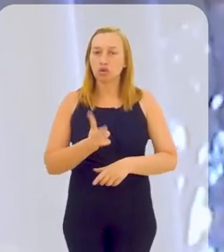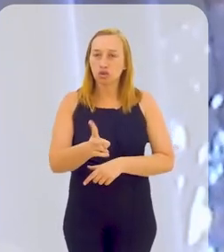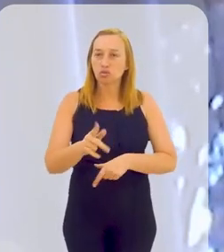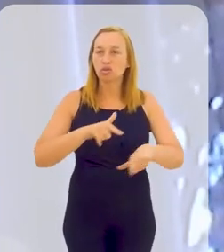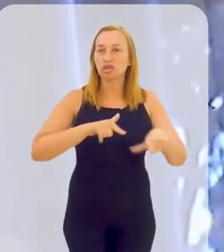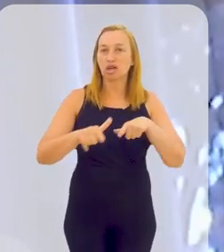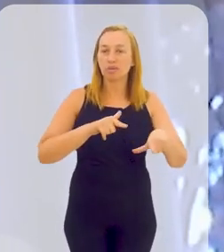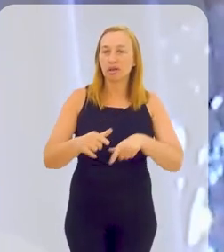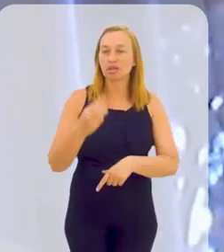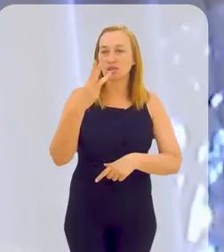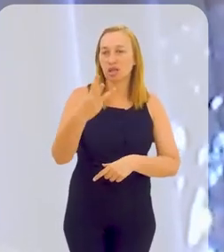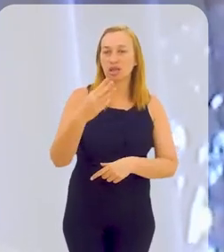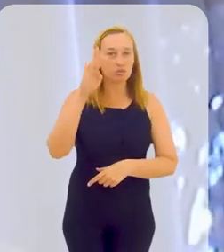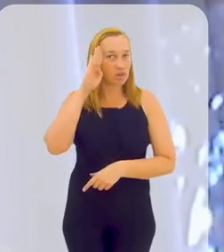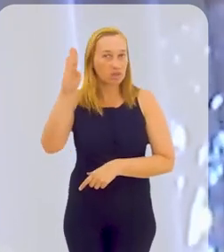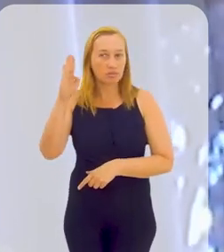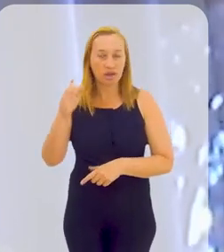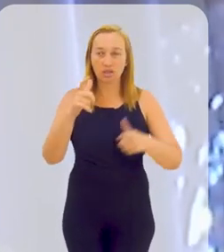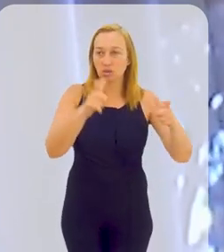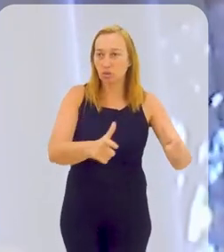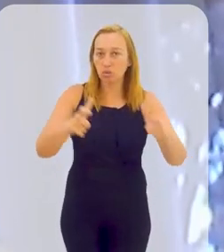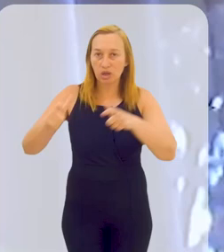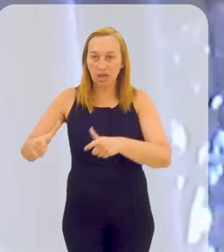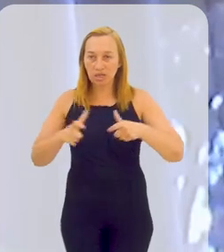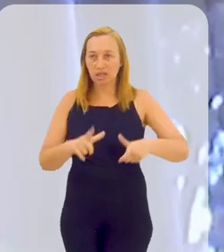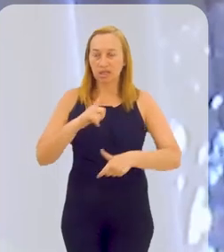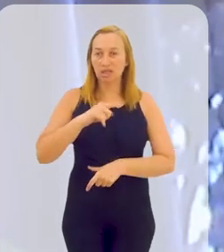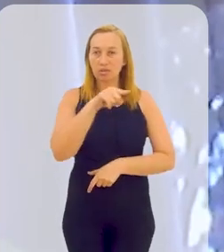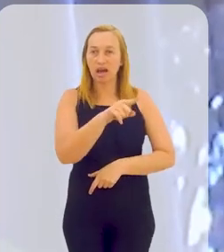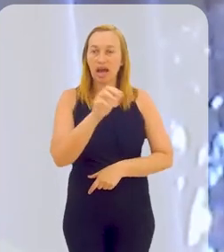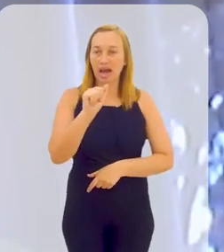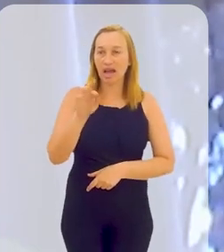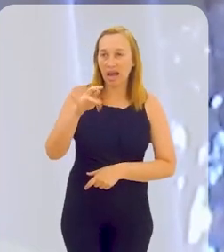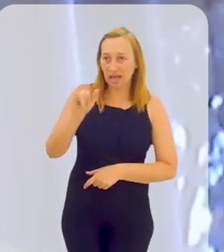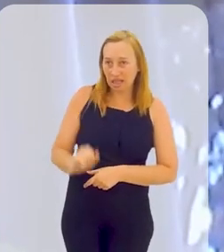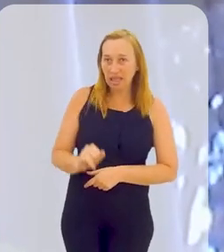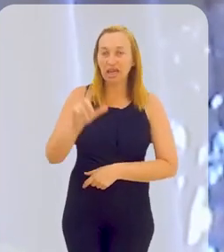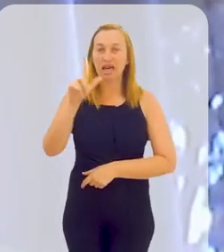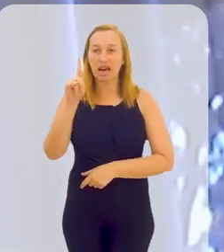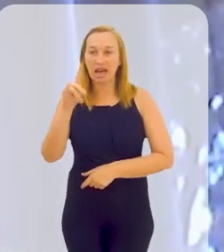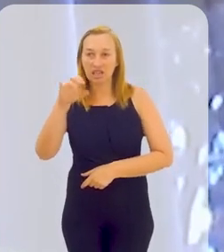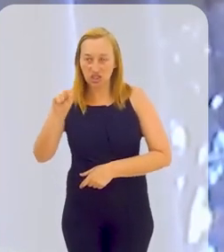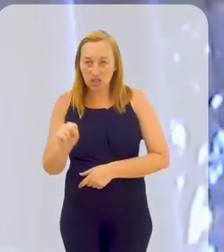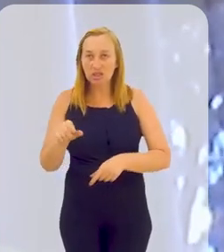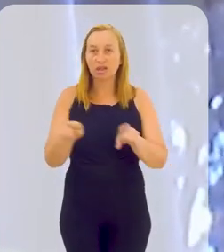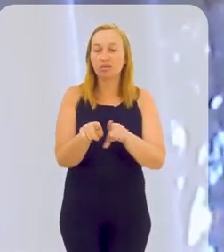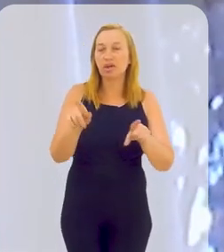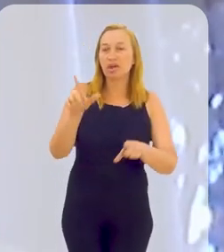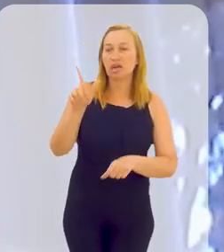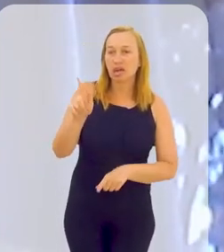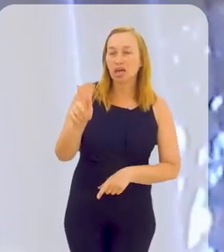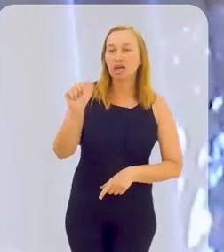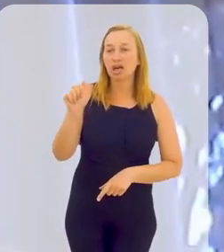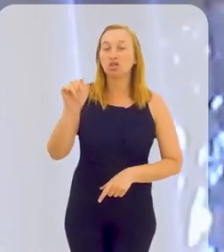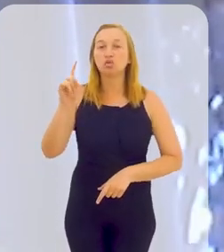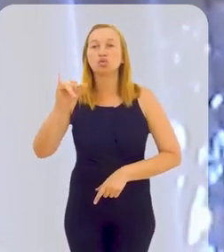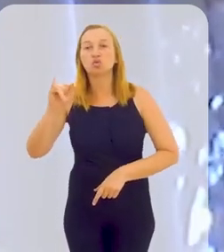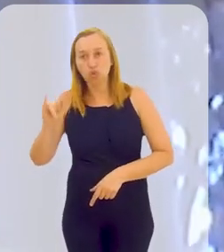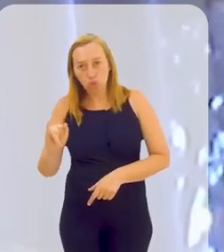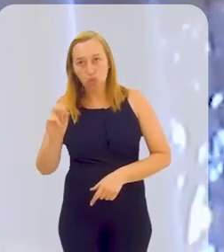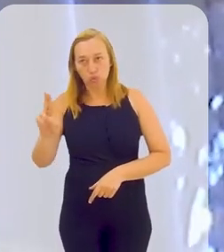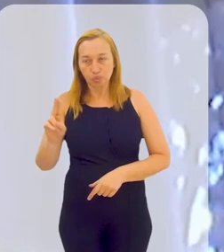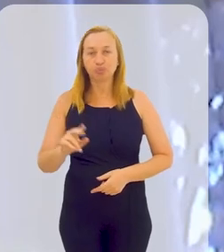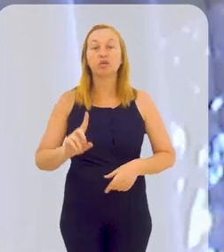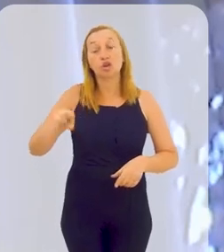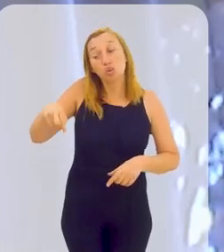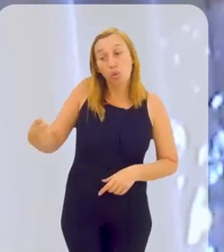de água dos três principais sistemas que nós temos ali, que é o Acari, Lages e Guandu, que é o principal de todos, é o Guandu.